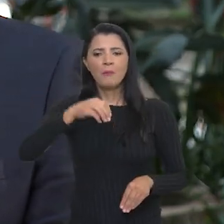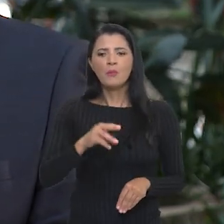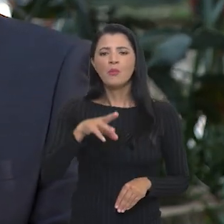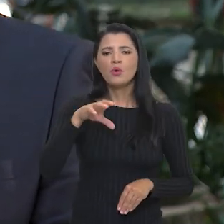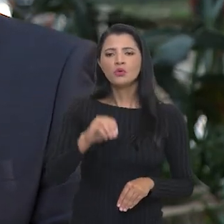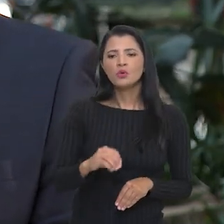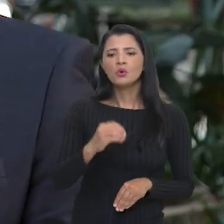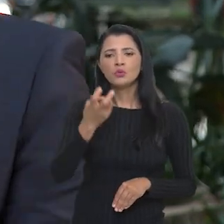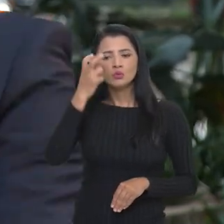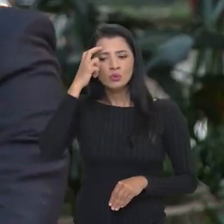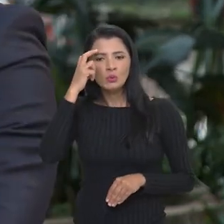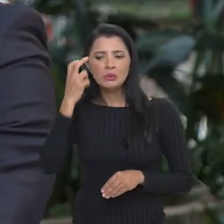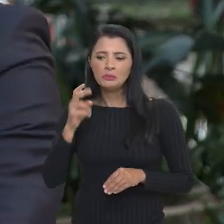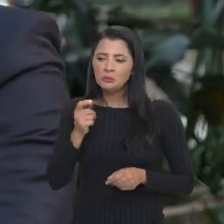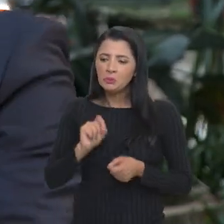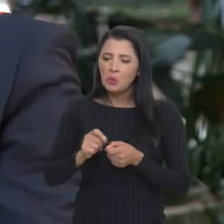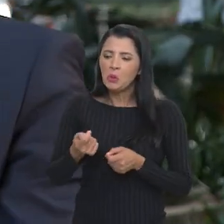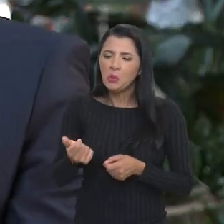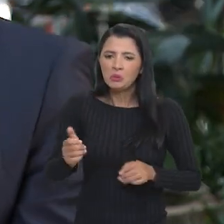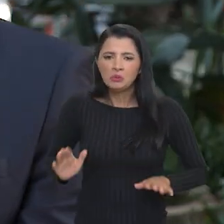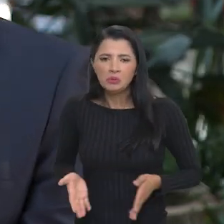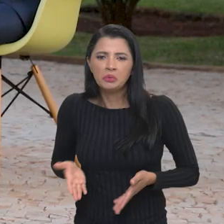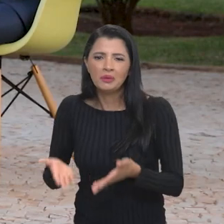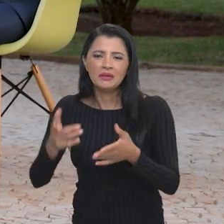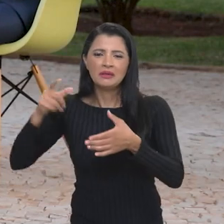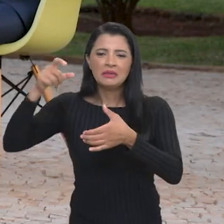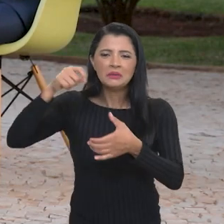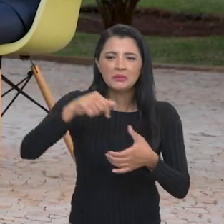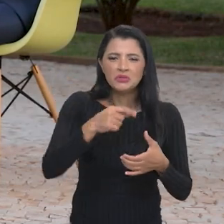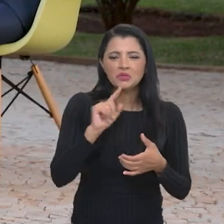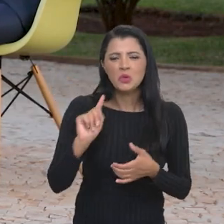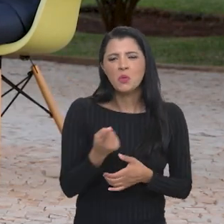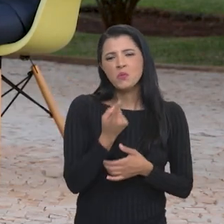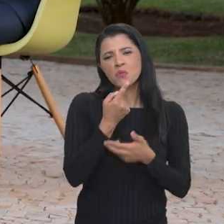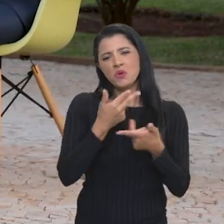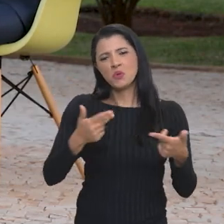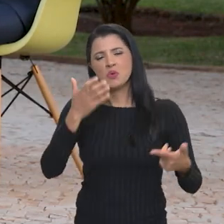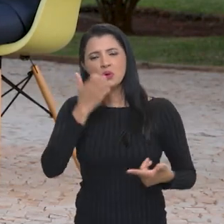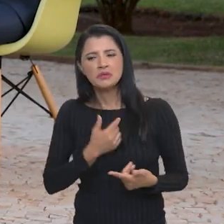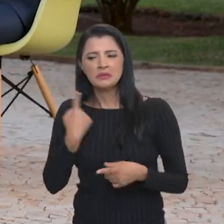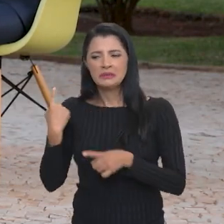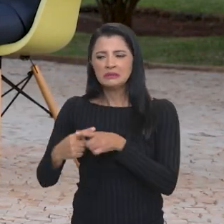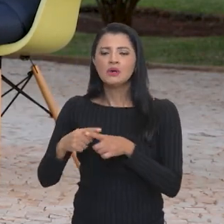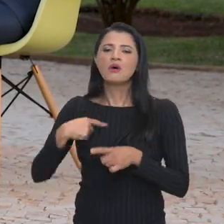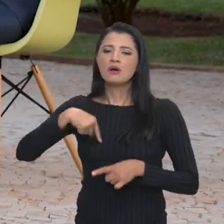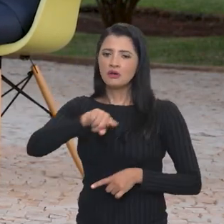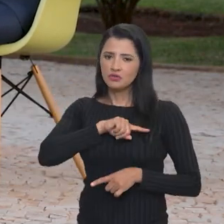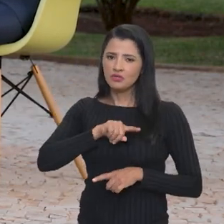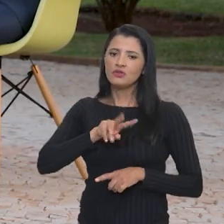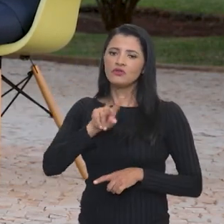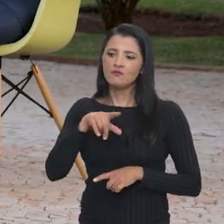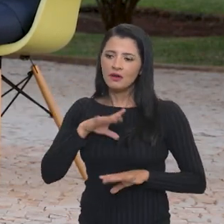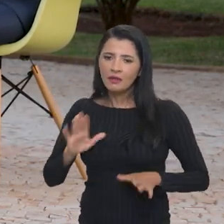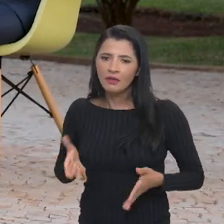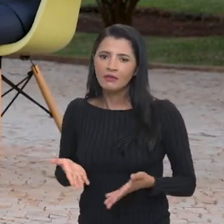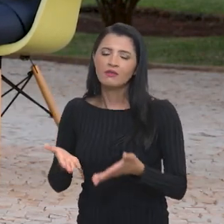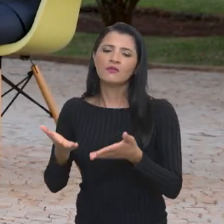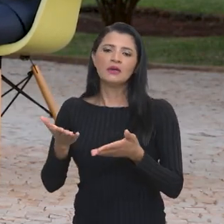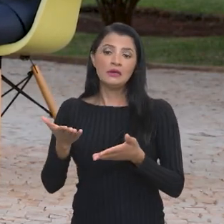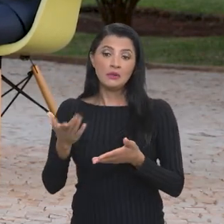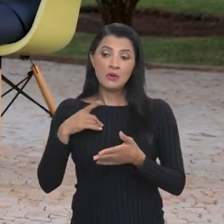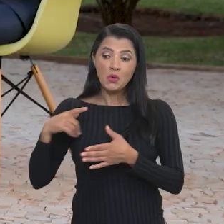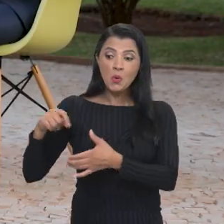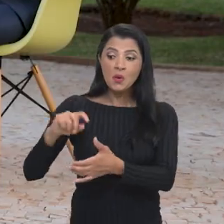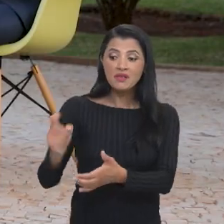de políticas públicas para a produção de alimentos. Com isso a gente vai colhendo cada vez mais, mas infelizmente vem diminuindo